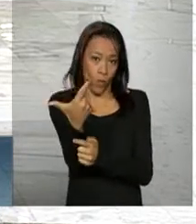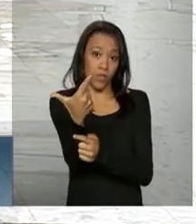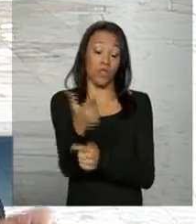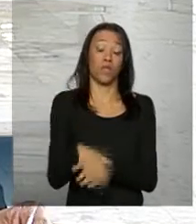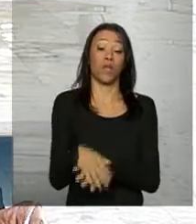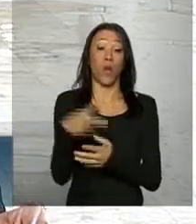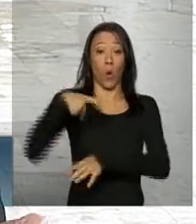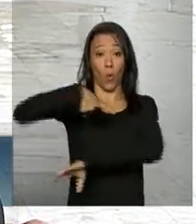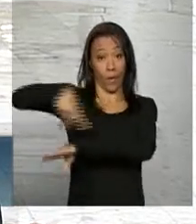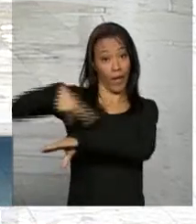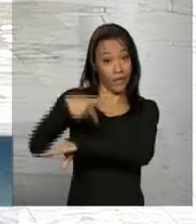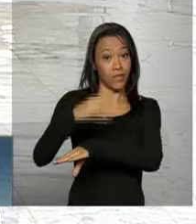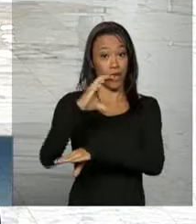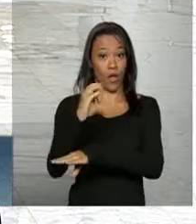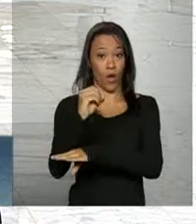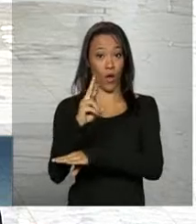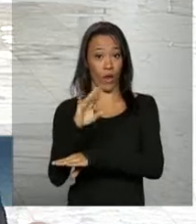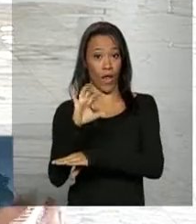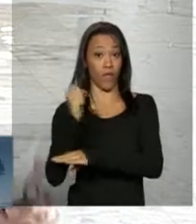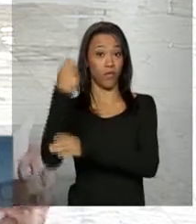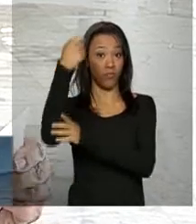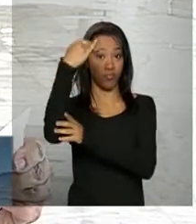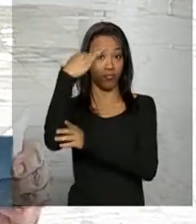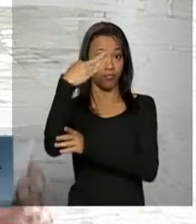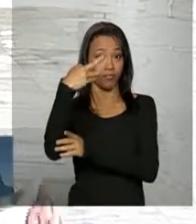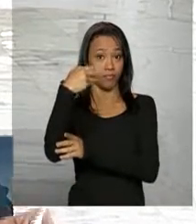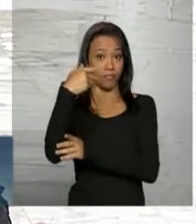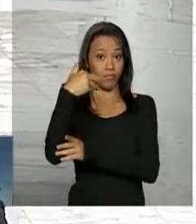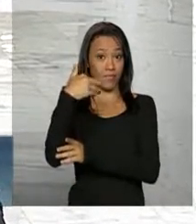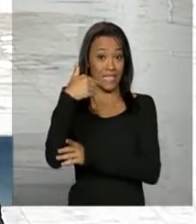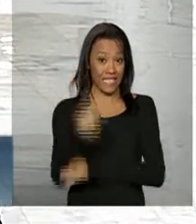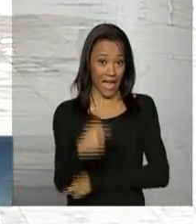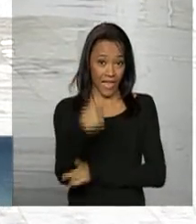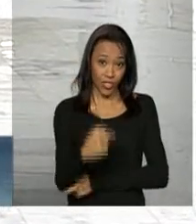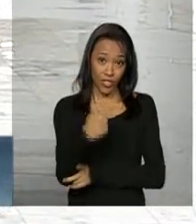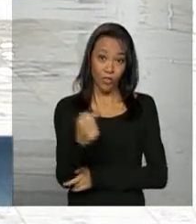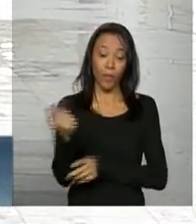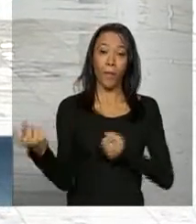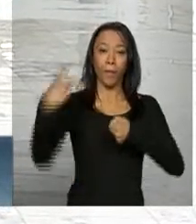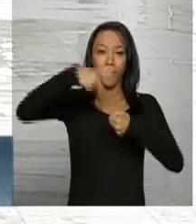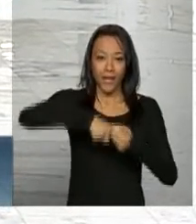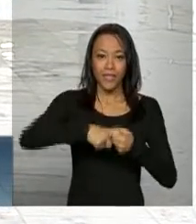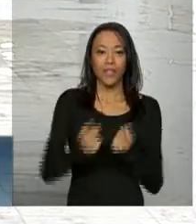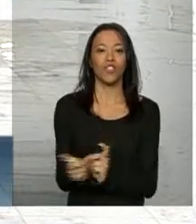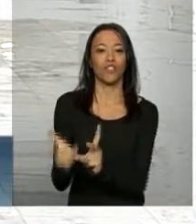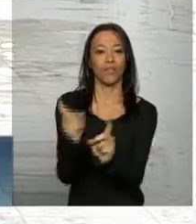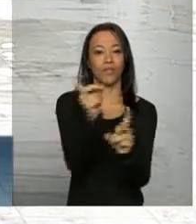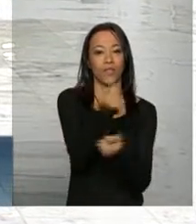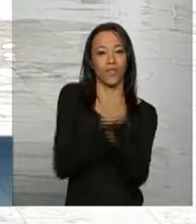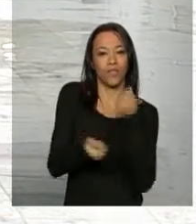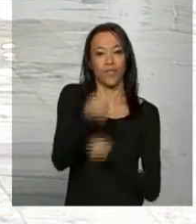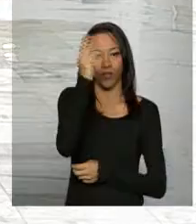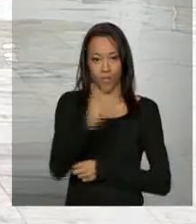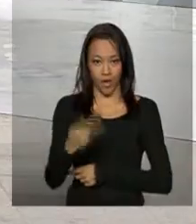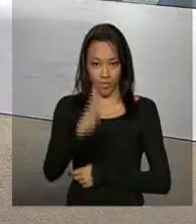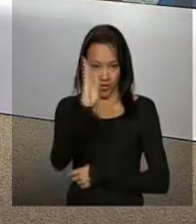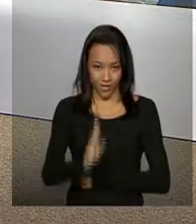asiático foi o sétimo país, o sétimo parceiro comercial do Brasil. Daniele.